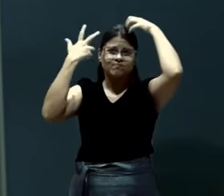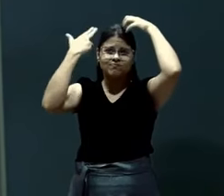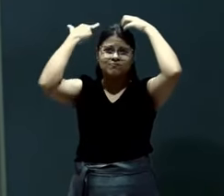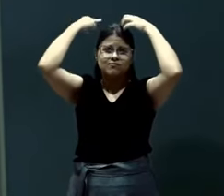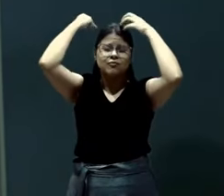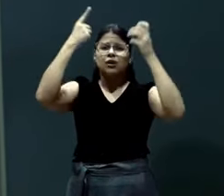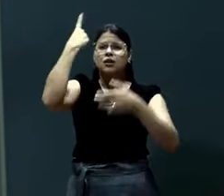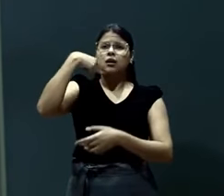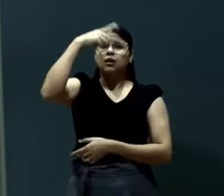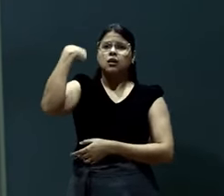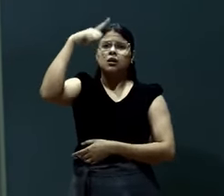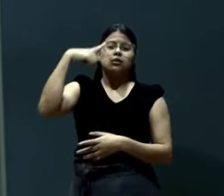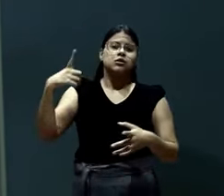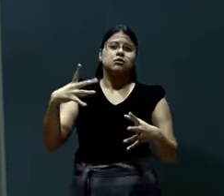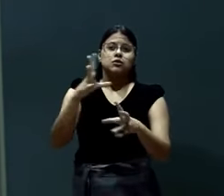cirurgia.